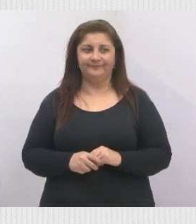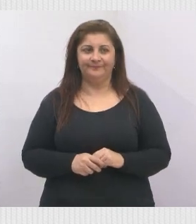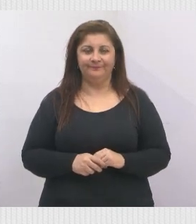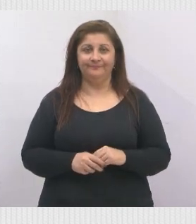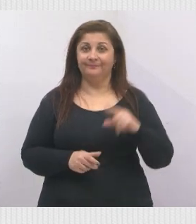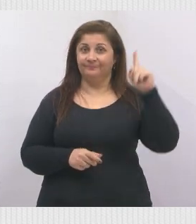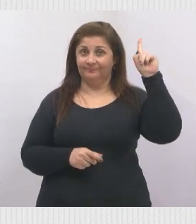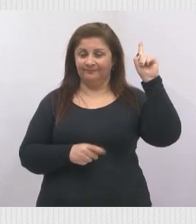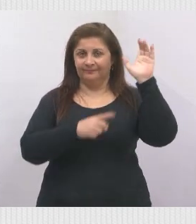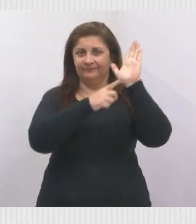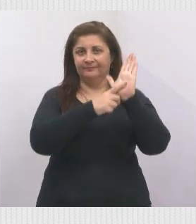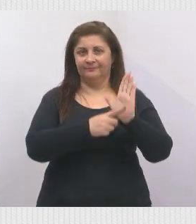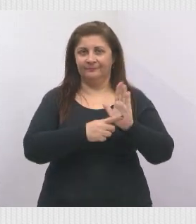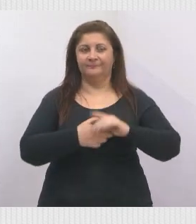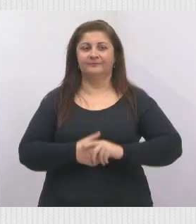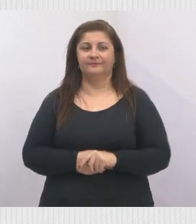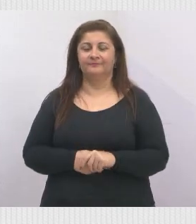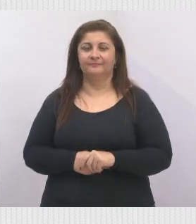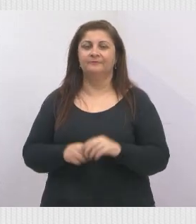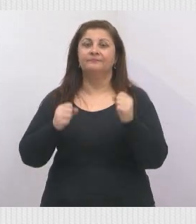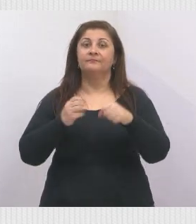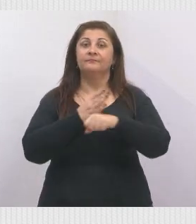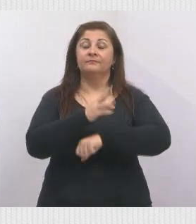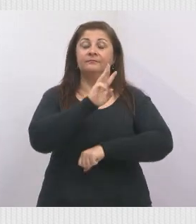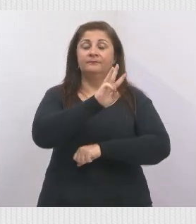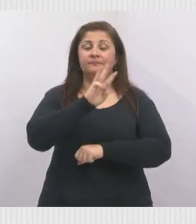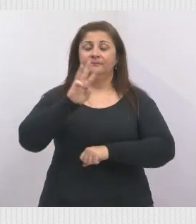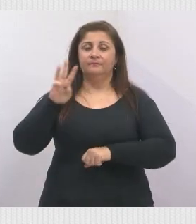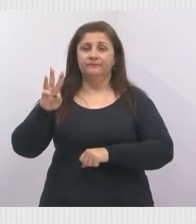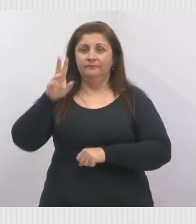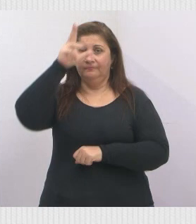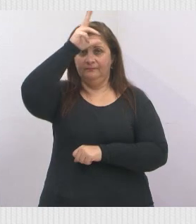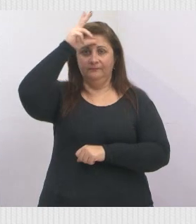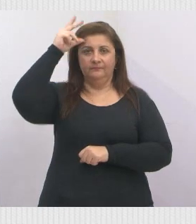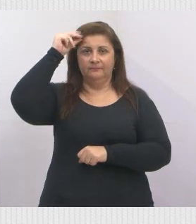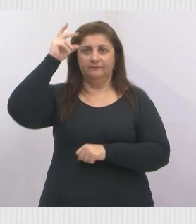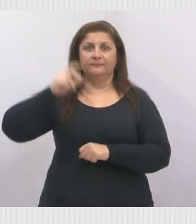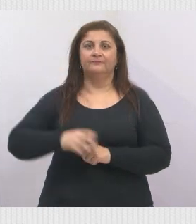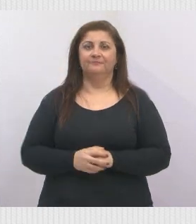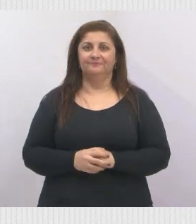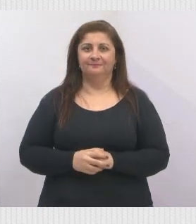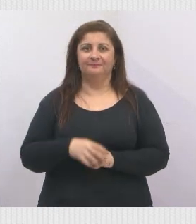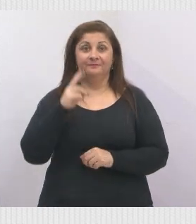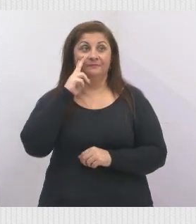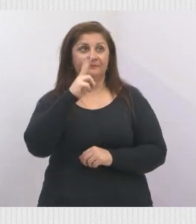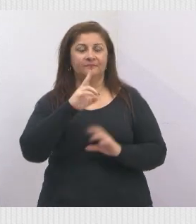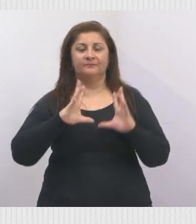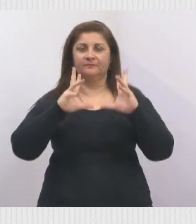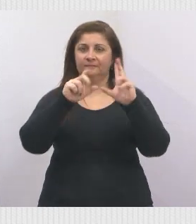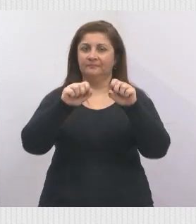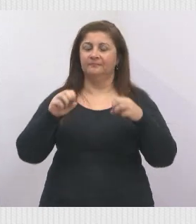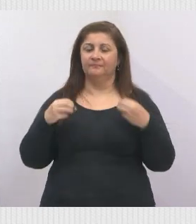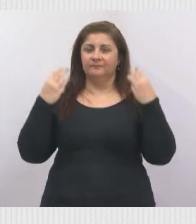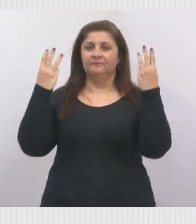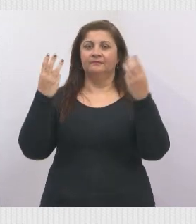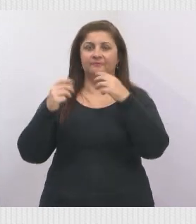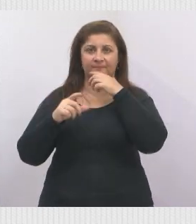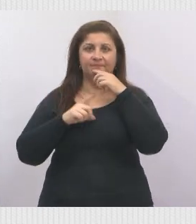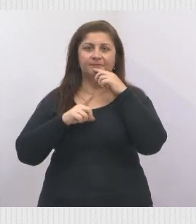cultural aí. Você pode entrar no site da prefeitura e acompanhar todos os shows que